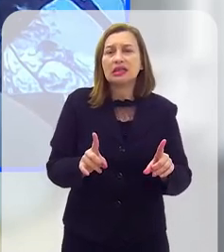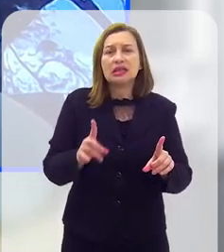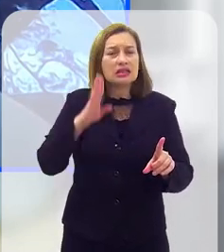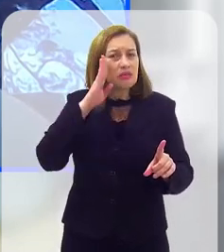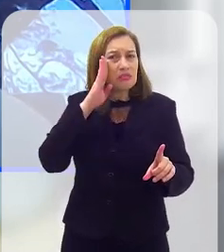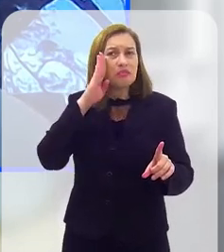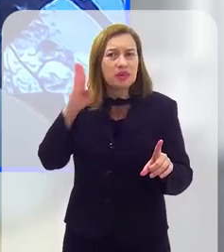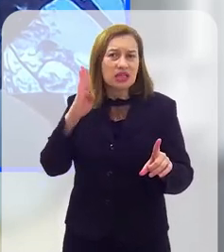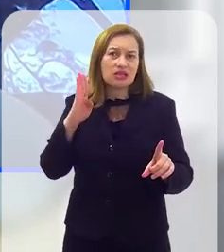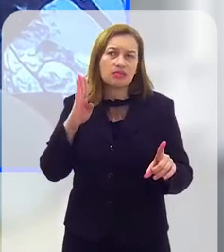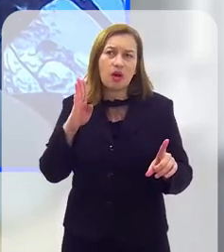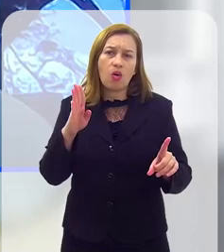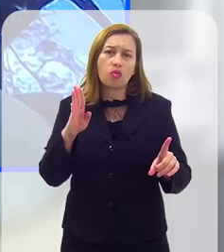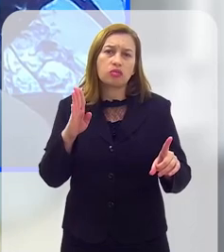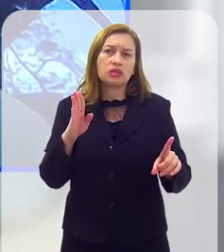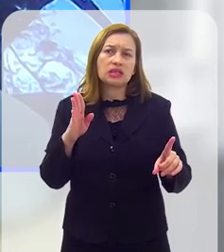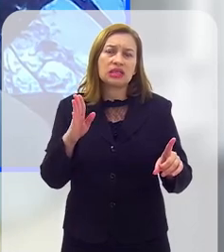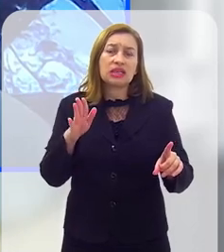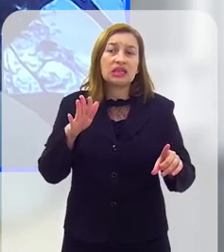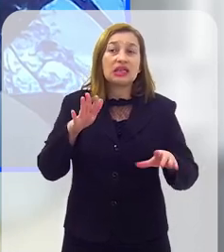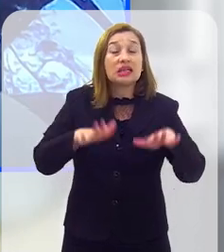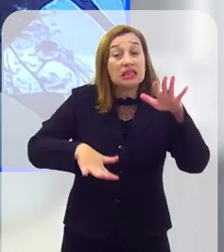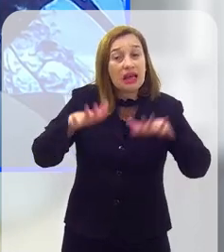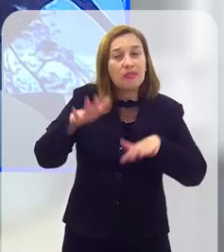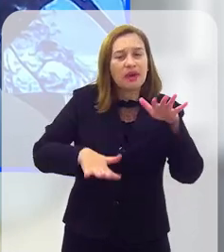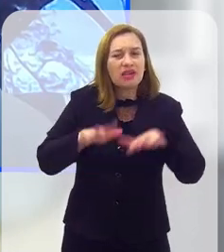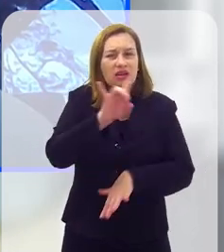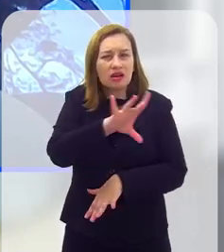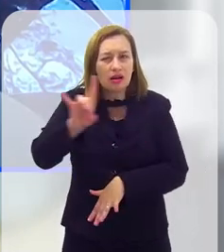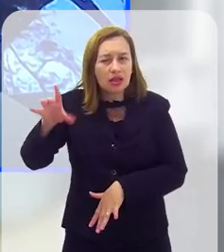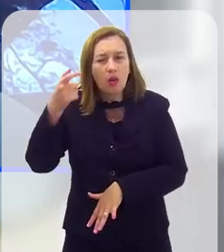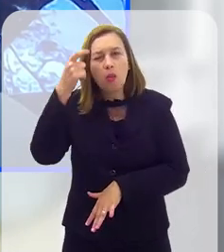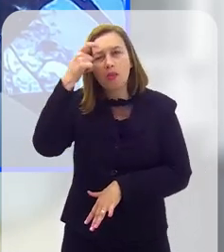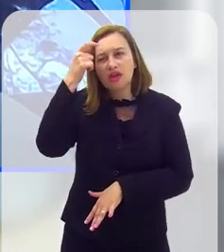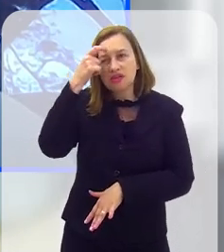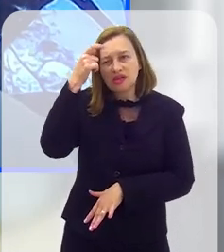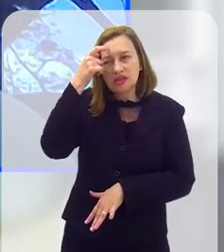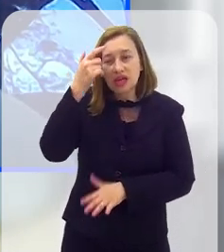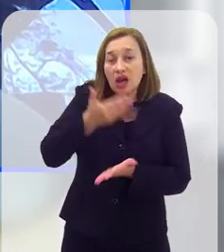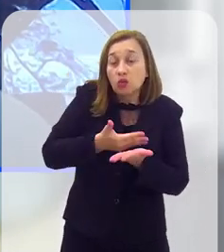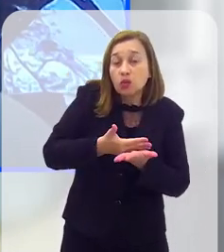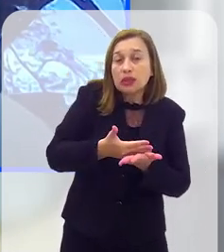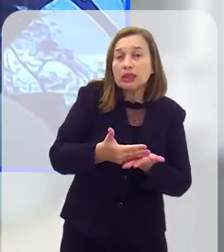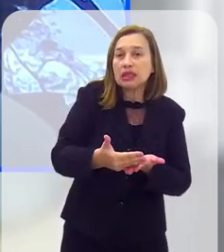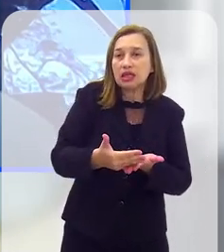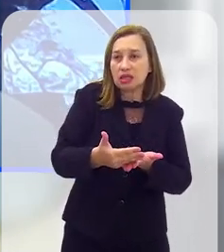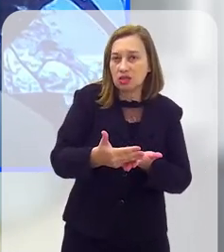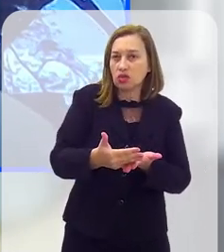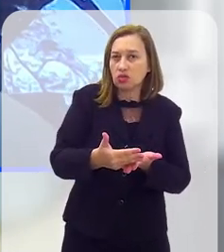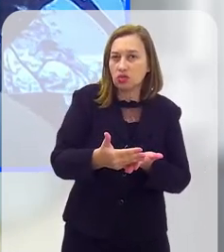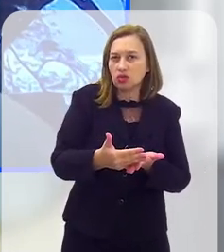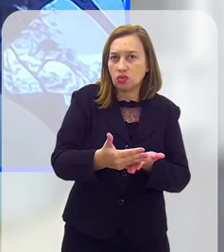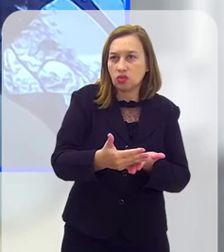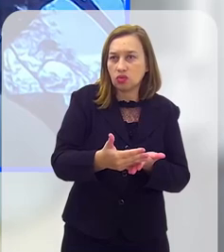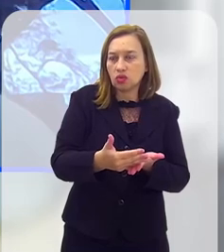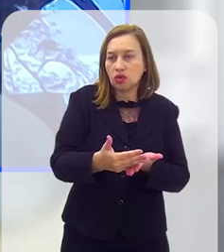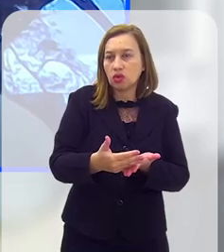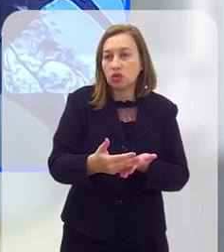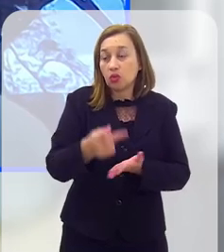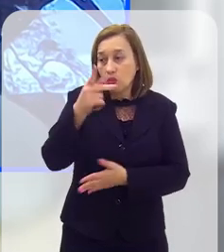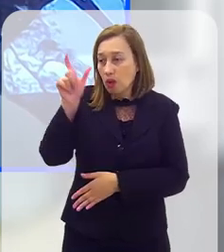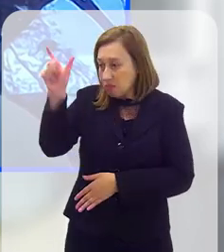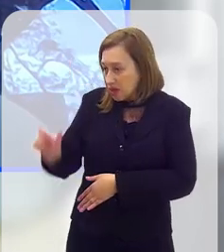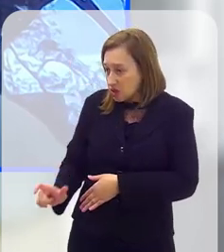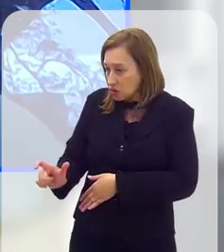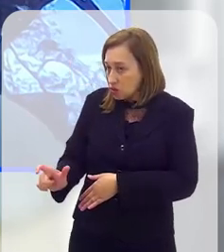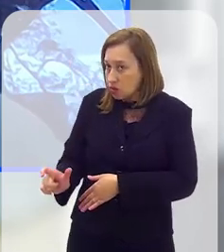esse é o ponto principal que eu acho que cabe à reflexão de todo o processo, desde o início, ali, do